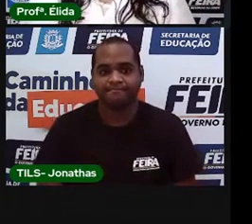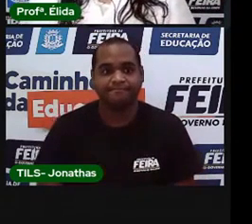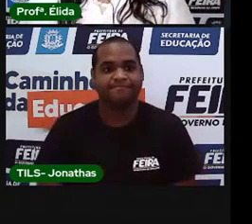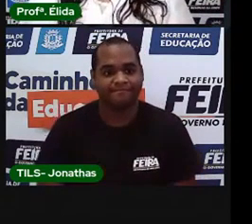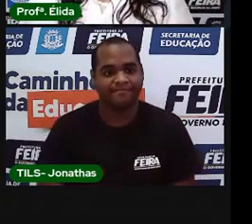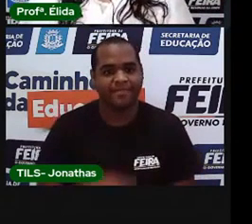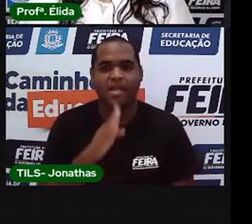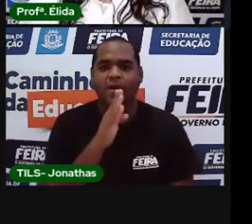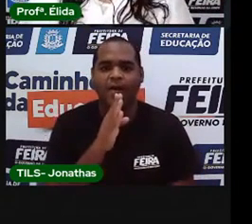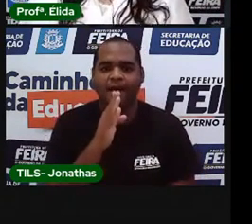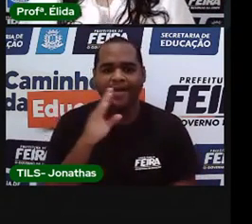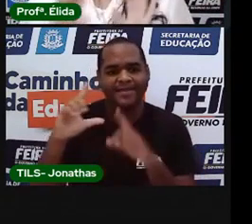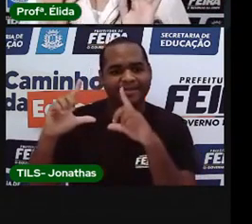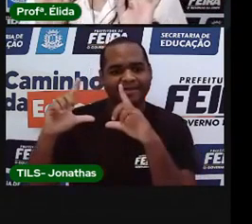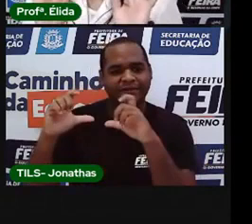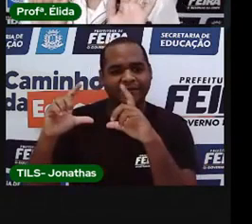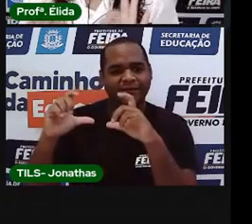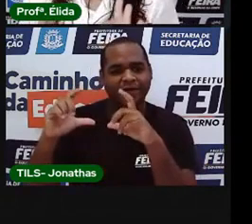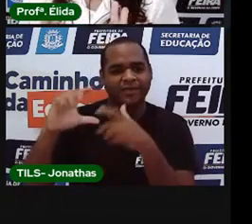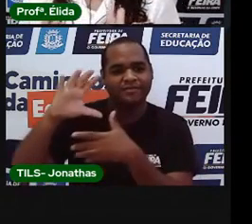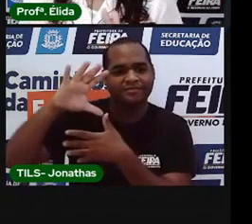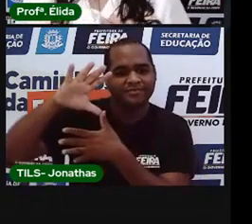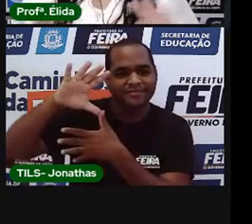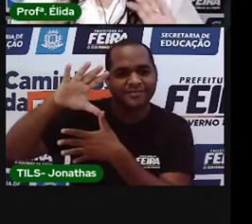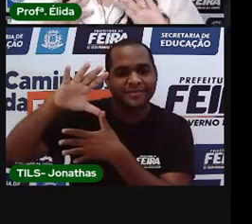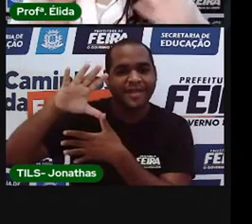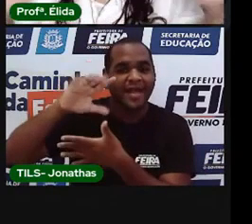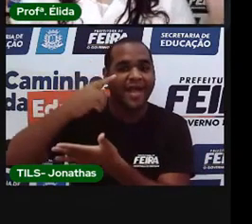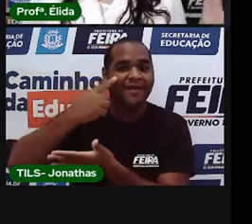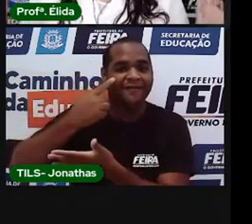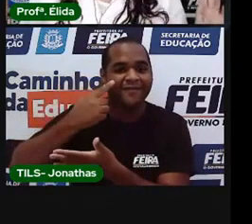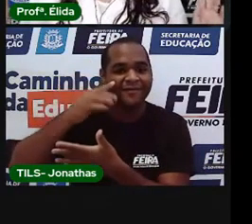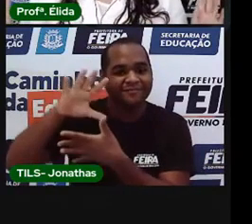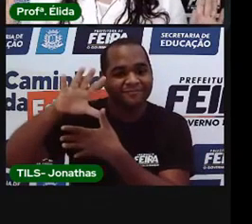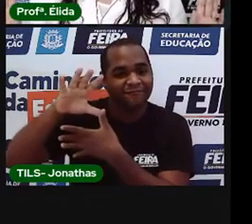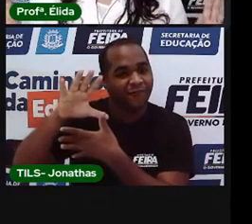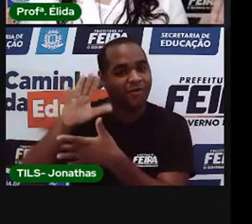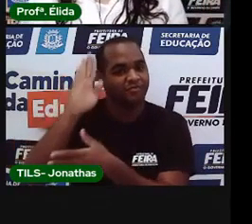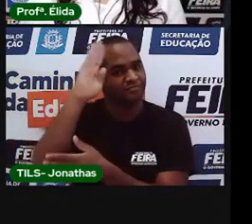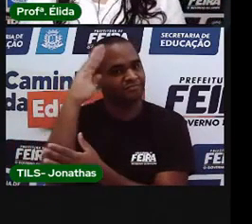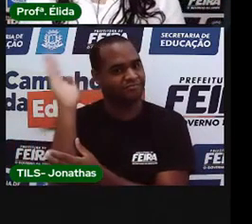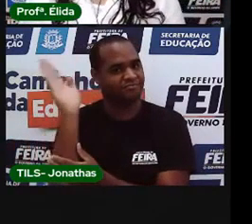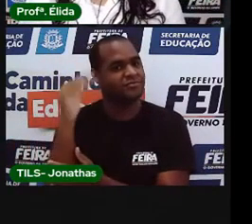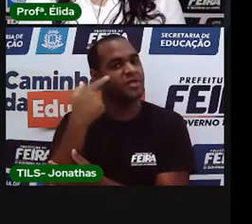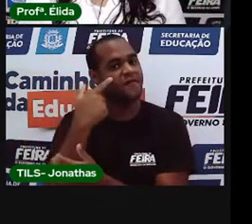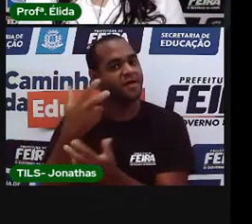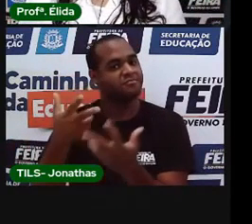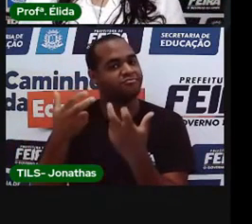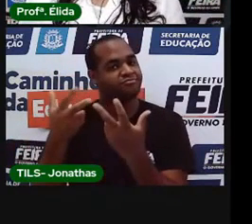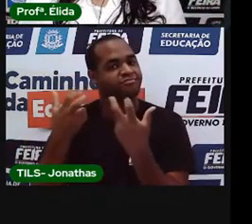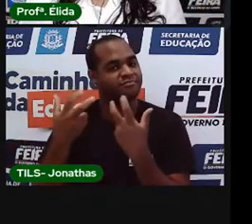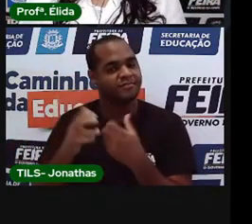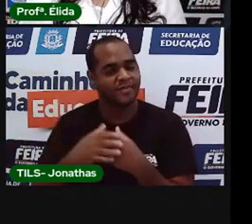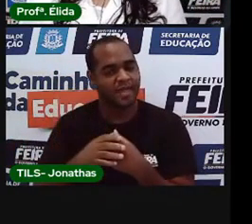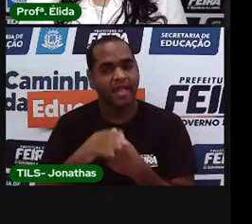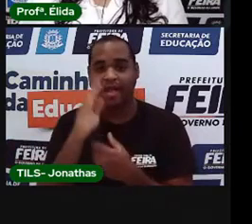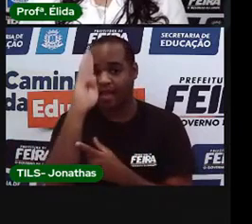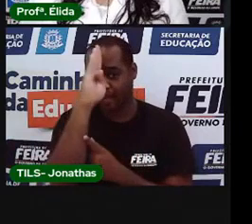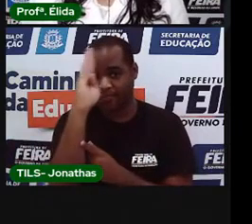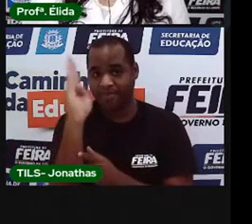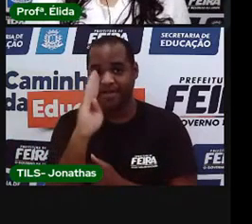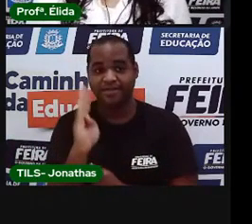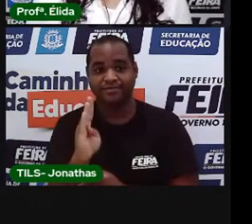Conhecem esse mapa? A Pro colocou a bandeira assim, que era para você identificar logo. Esse mapa é do Brasil.